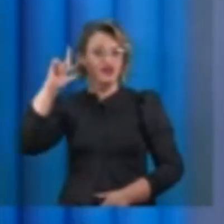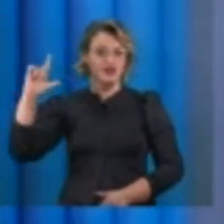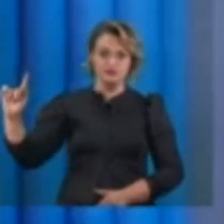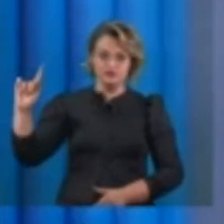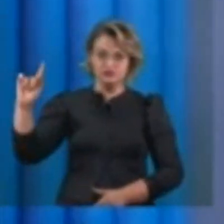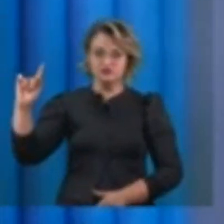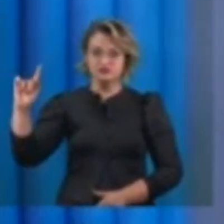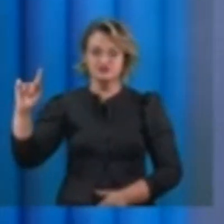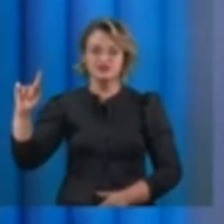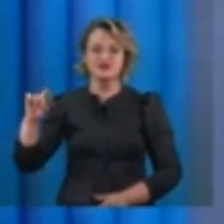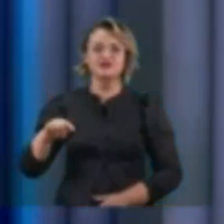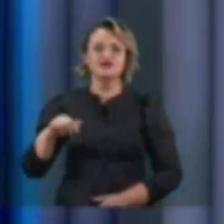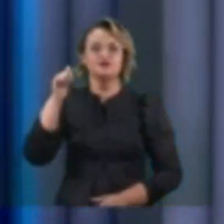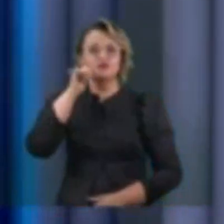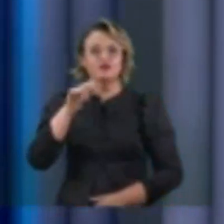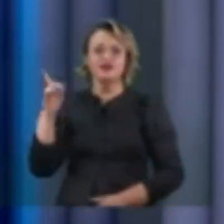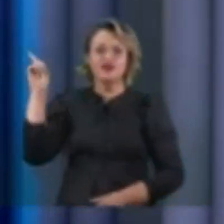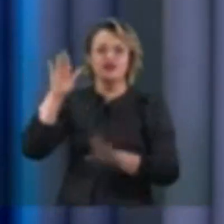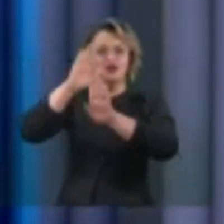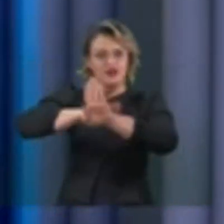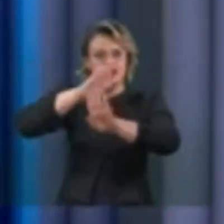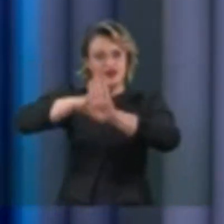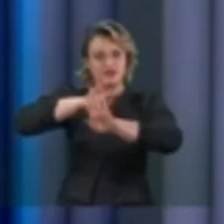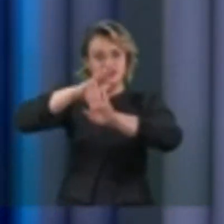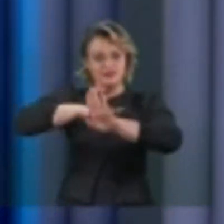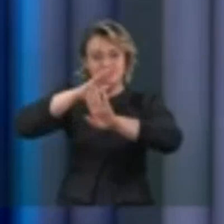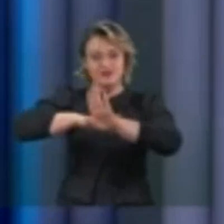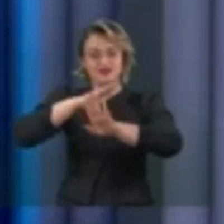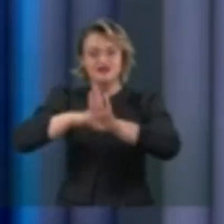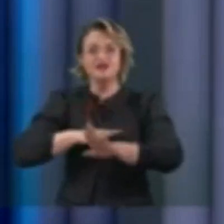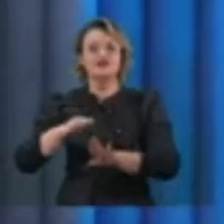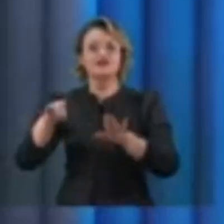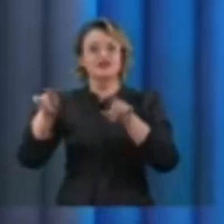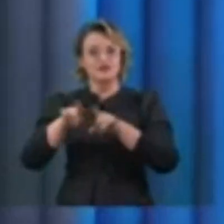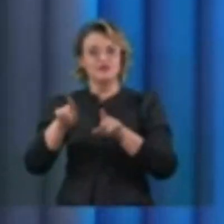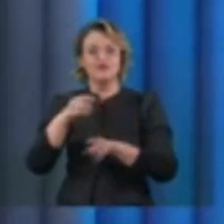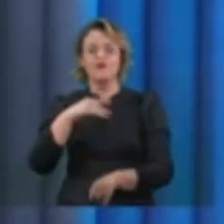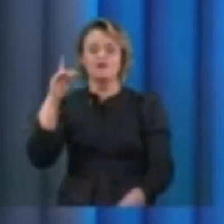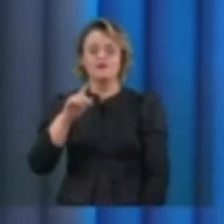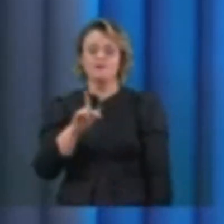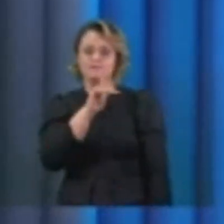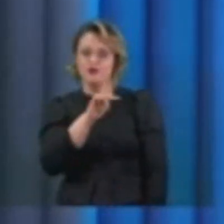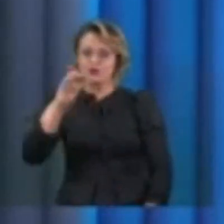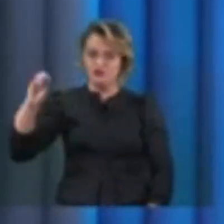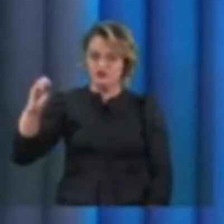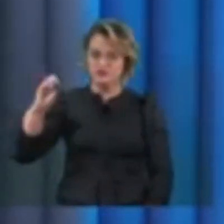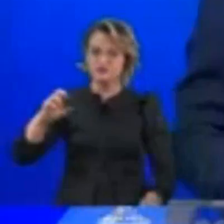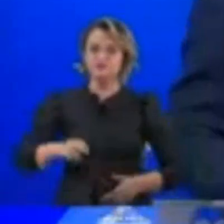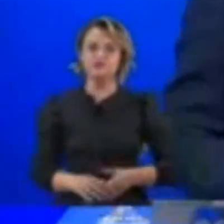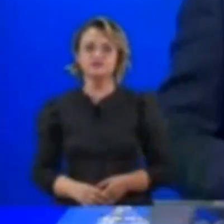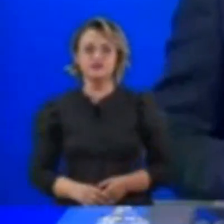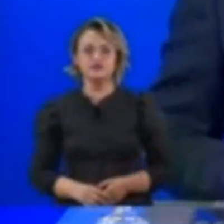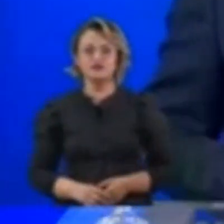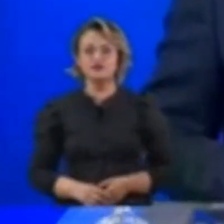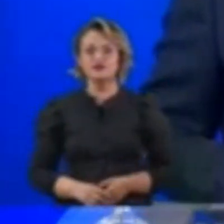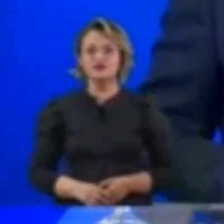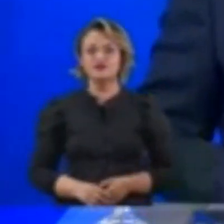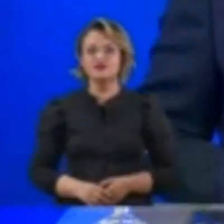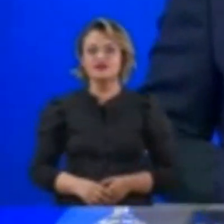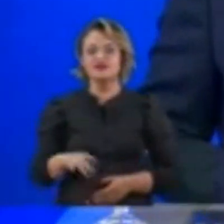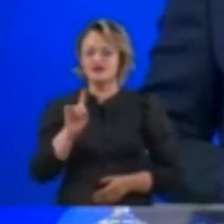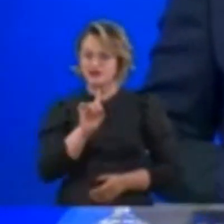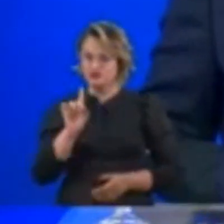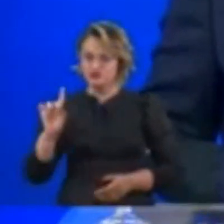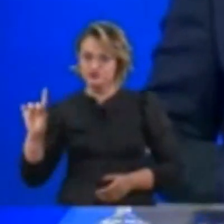do PV, candidata Leila do Vôlei do PDT e candidato Paulo Otávio do PSD. O posicionamento dos